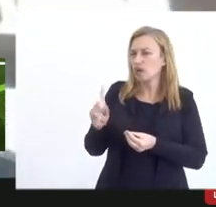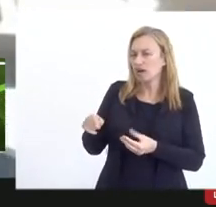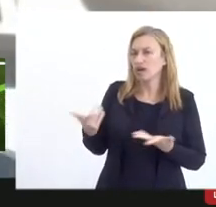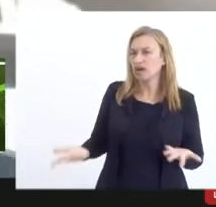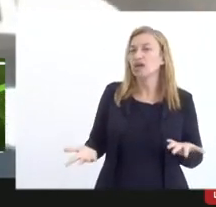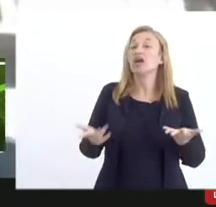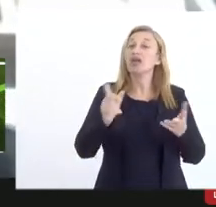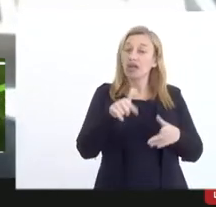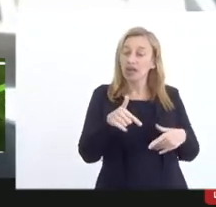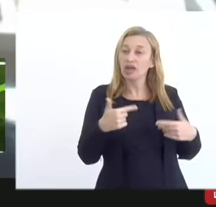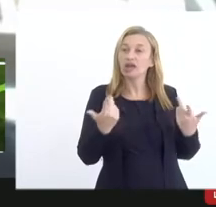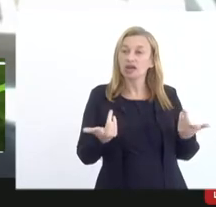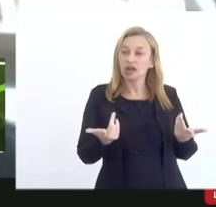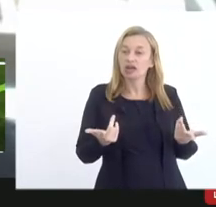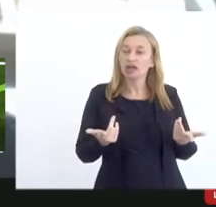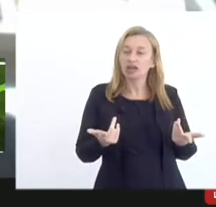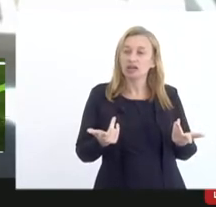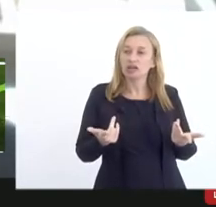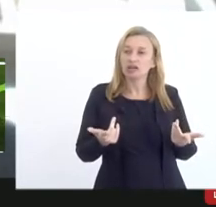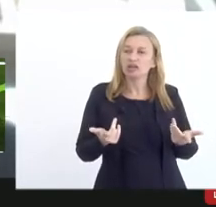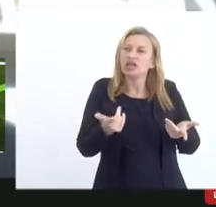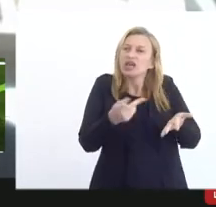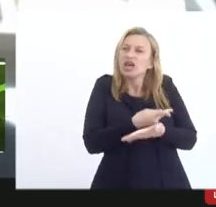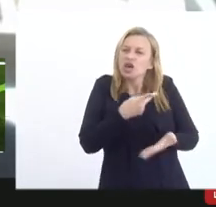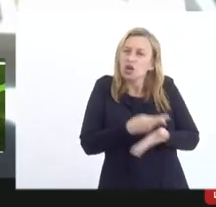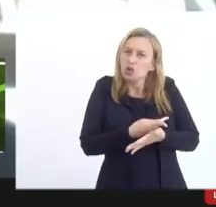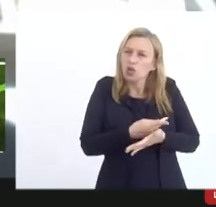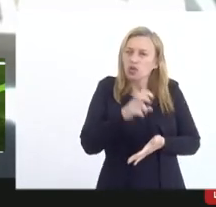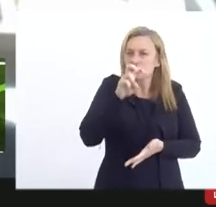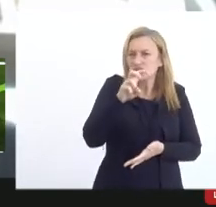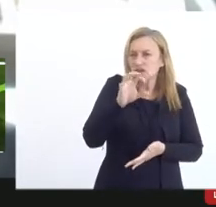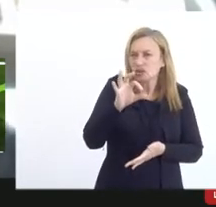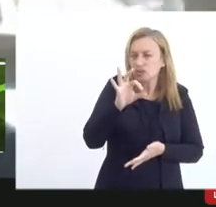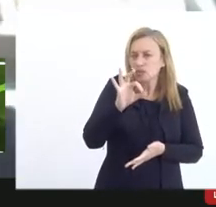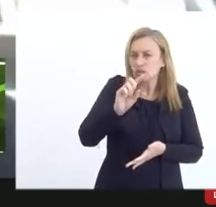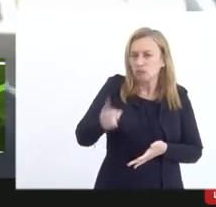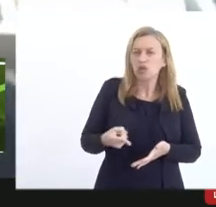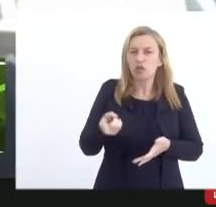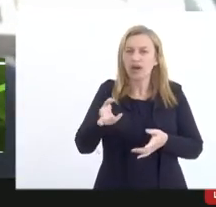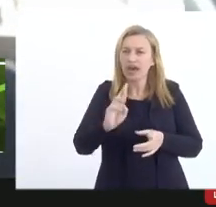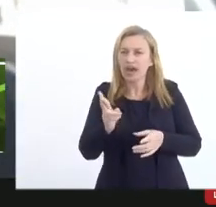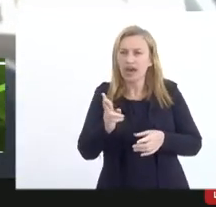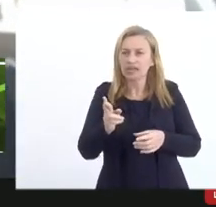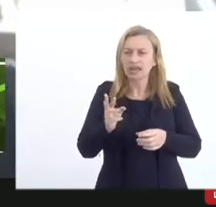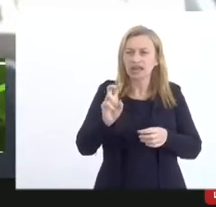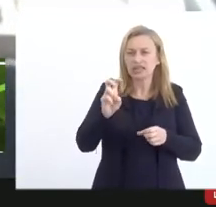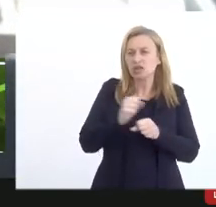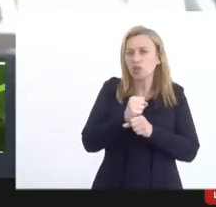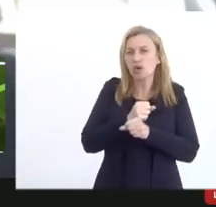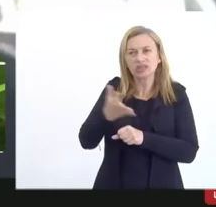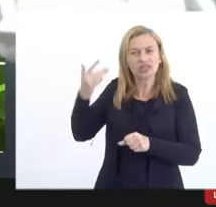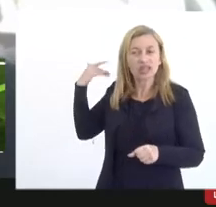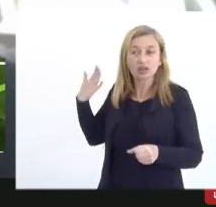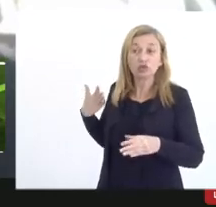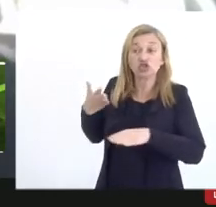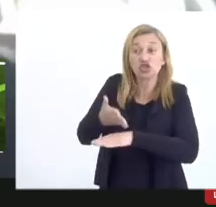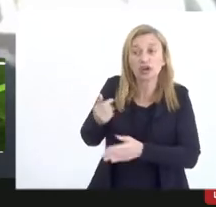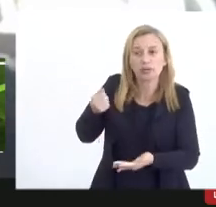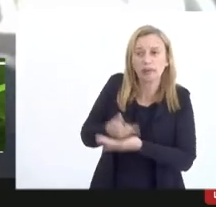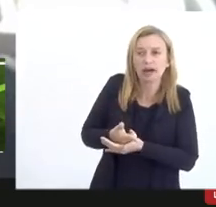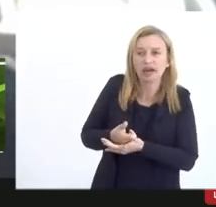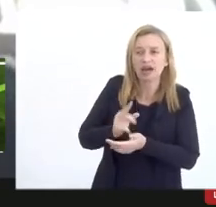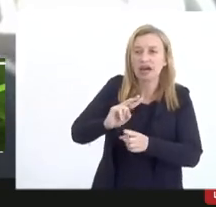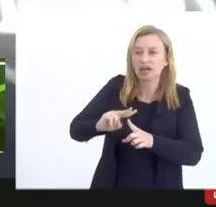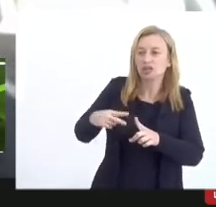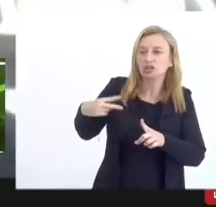o cara faz uma faz uma despesa errou numa despesa de cinco mil reais há cinco anos atrás e aí na hora que chega para ele pagar ela virou vinte